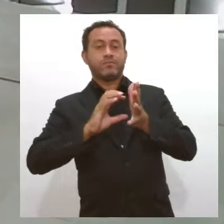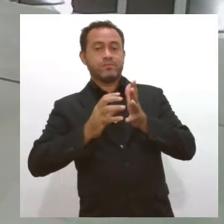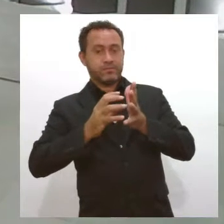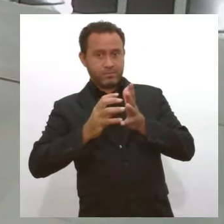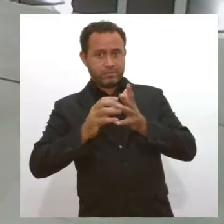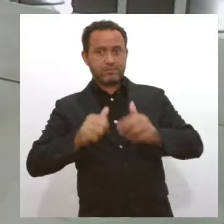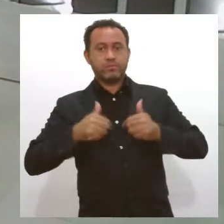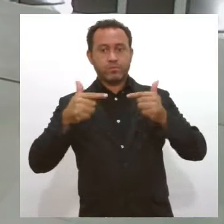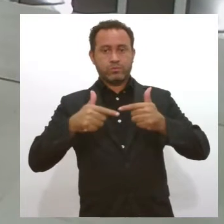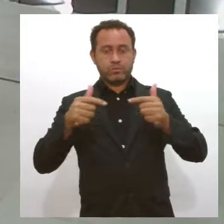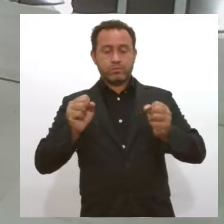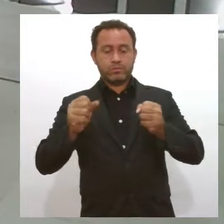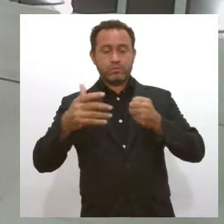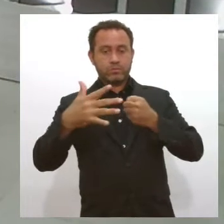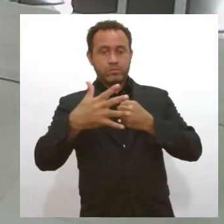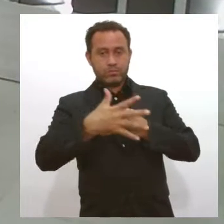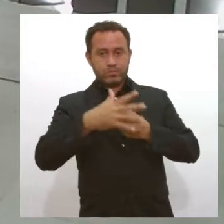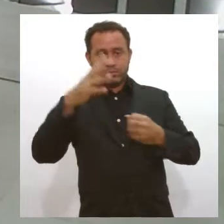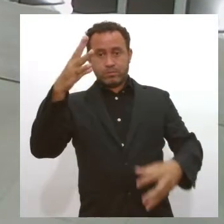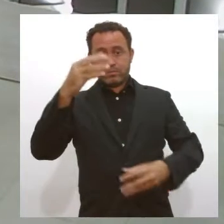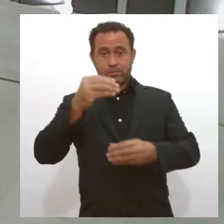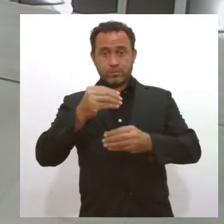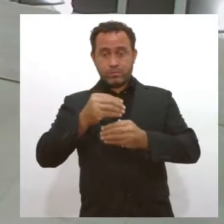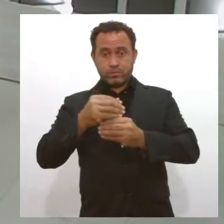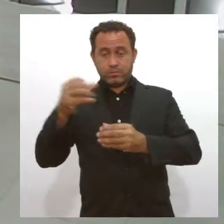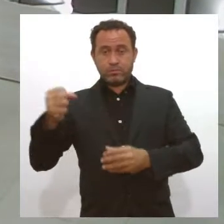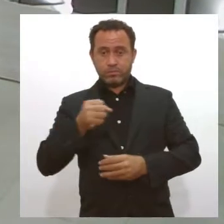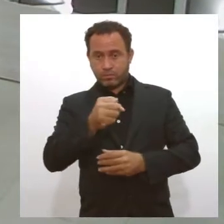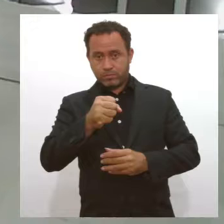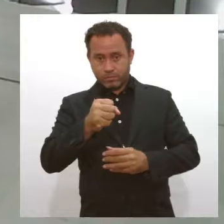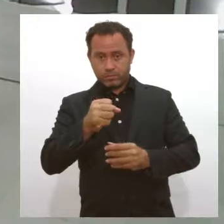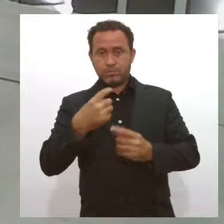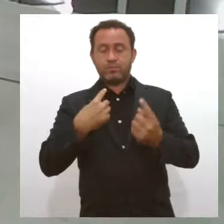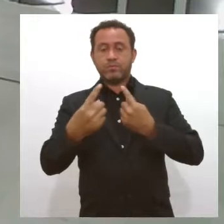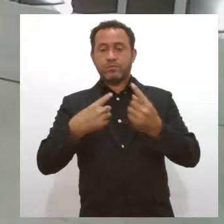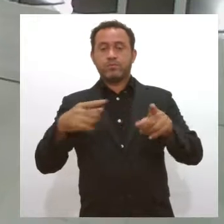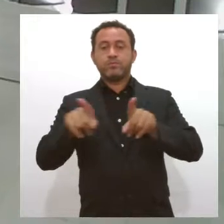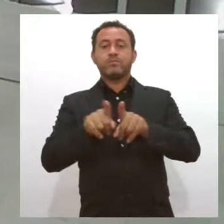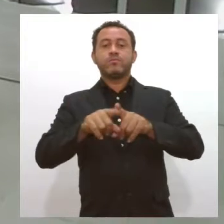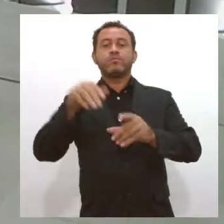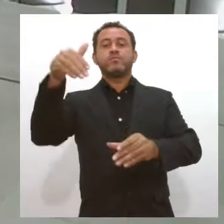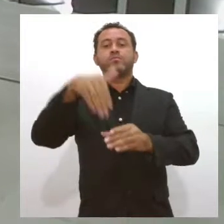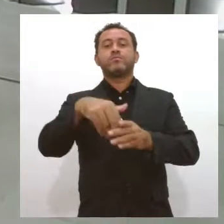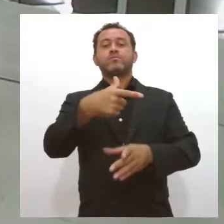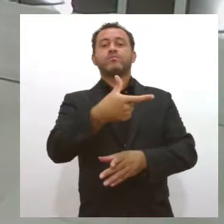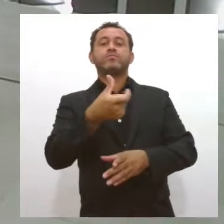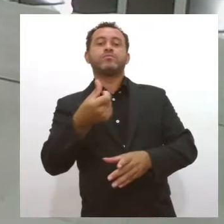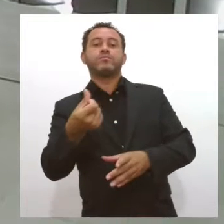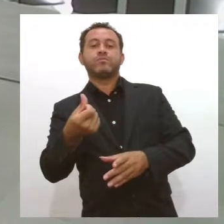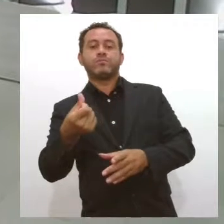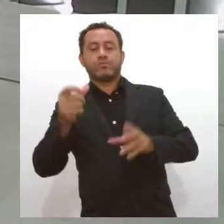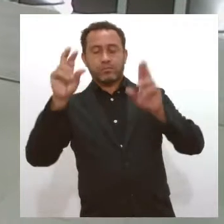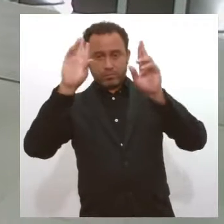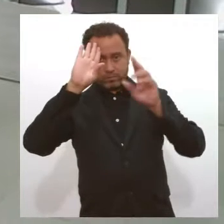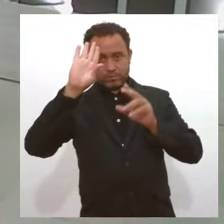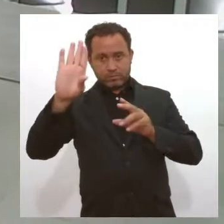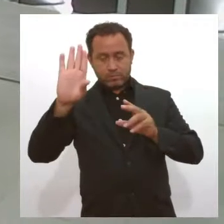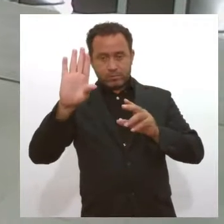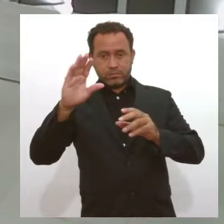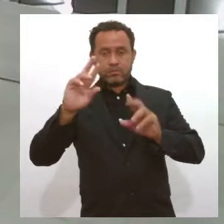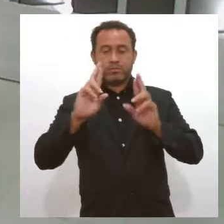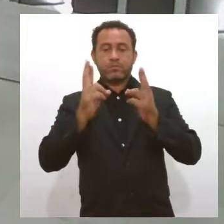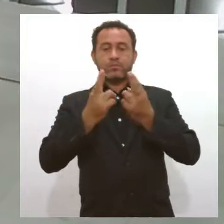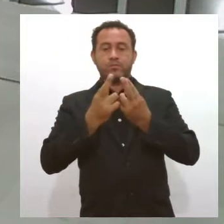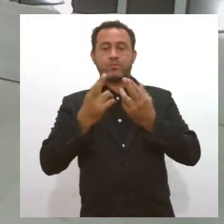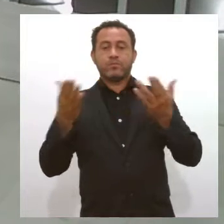O enfrentamento à pandemia, a reintegração de posse da ocupação João Mulungu e a votação de 16 projetos foram alguns dos destaques das últimas